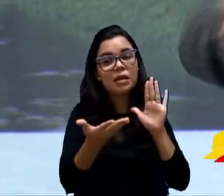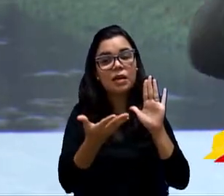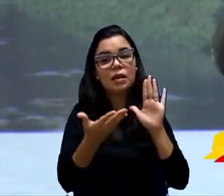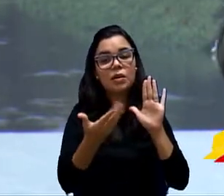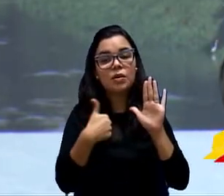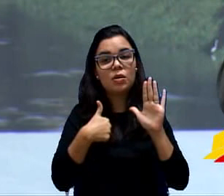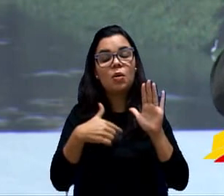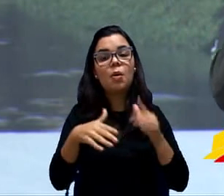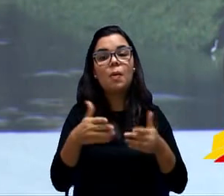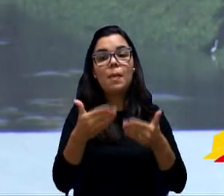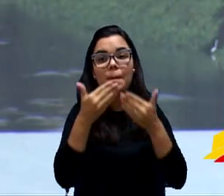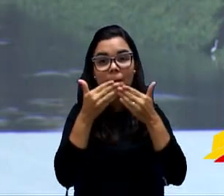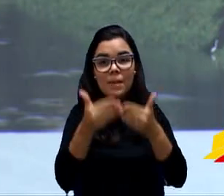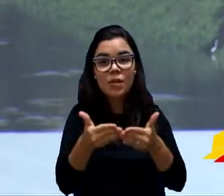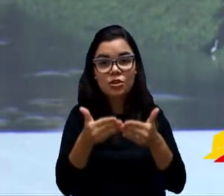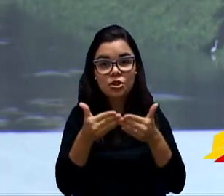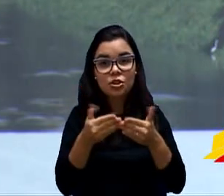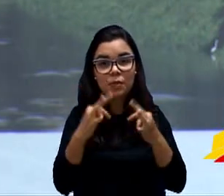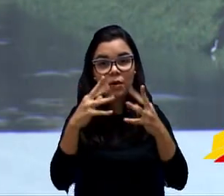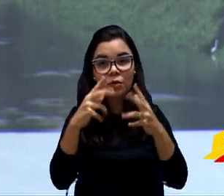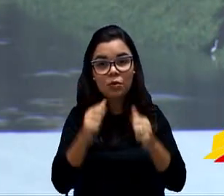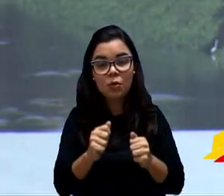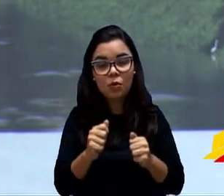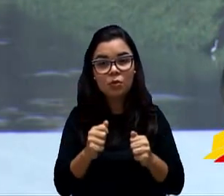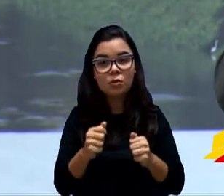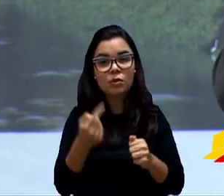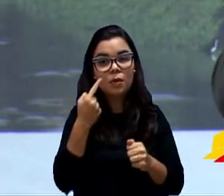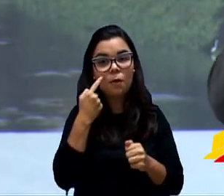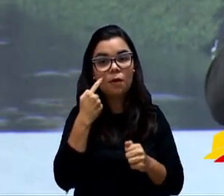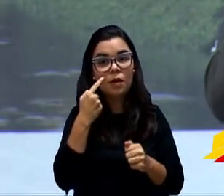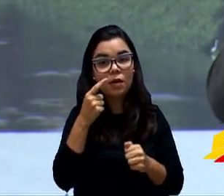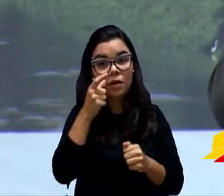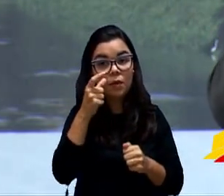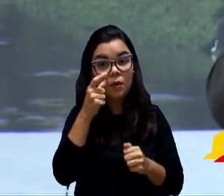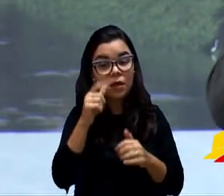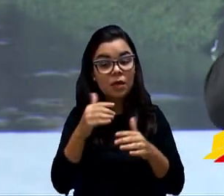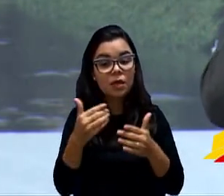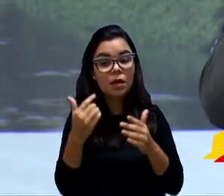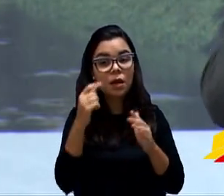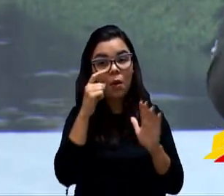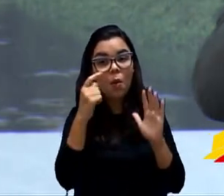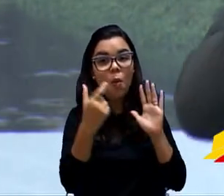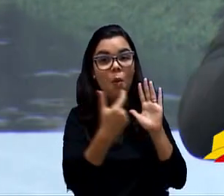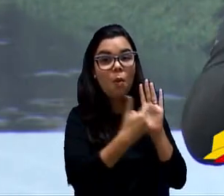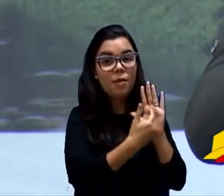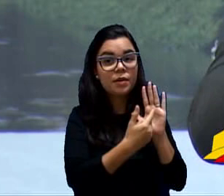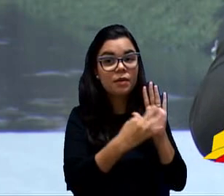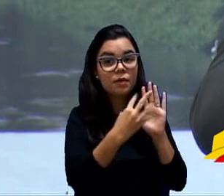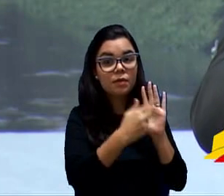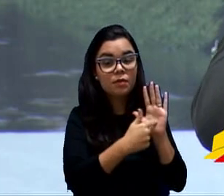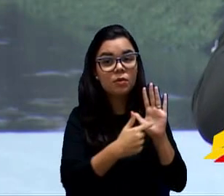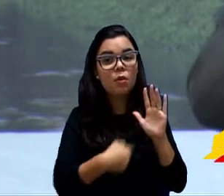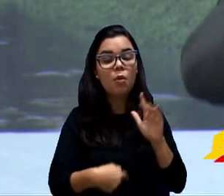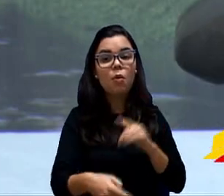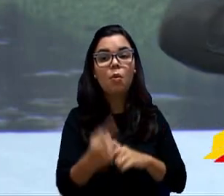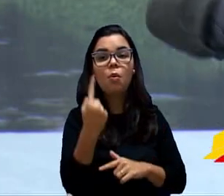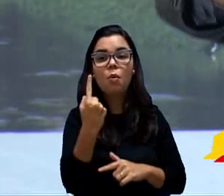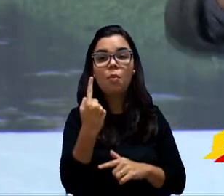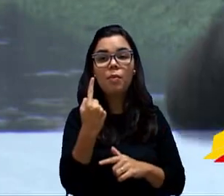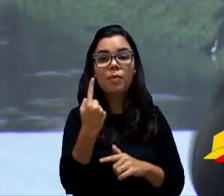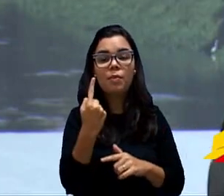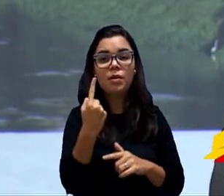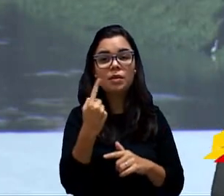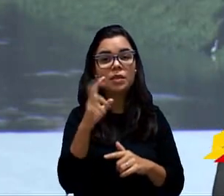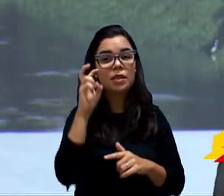vereadores e vereadoras, para se atentar a isso. O vereador João Nizete vai usar a fala daqui a pouco aqui. Mas, vereador João, uma sessão. A gente